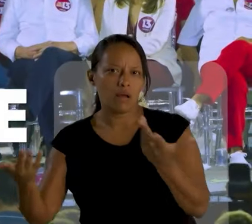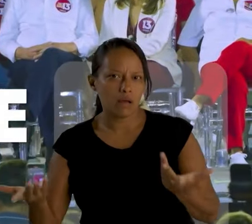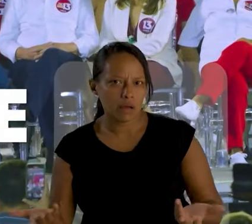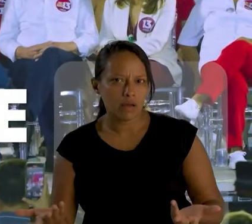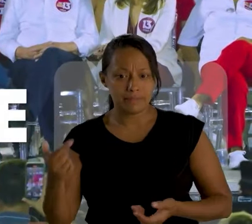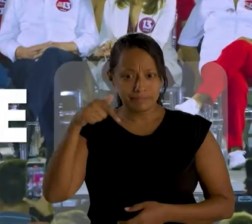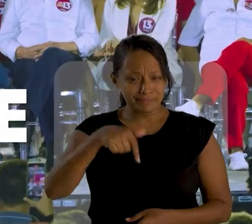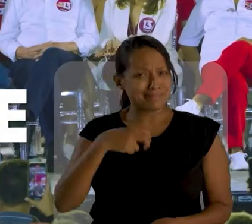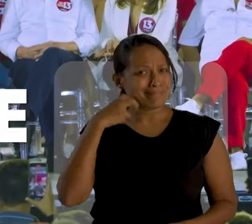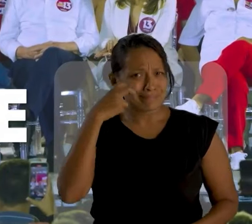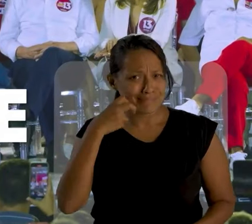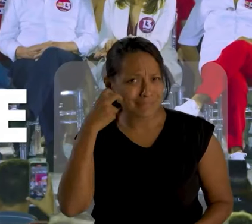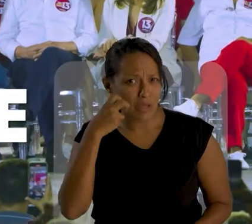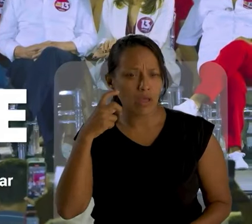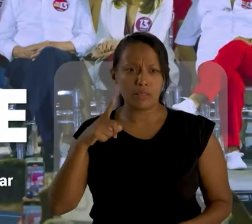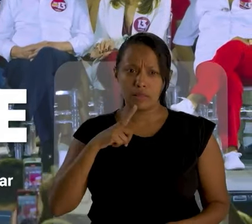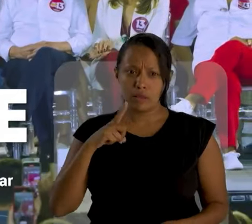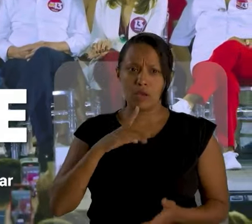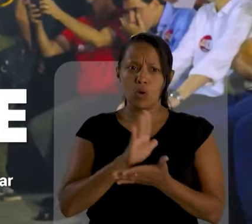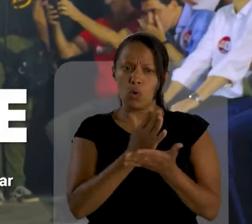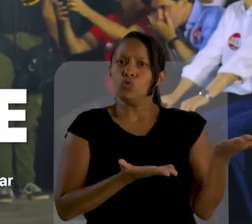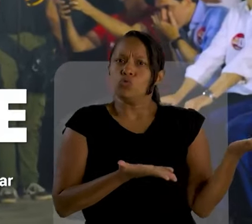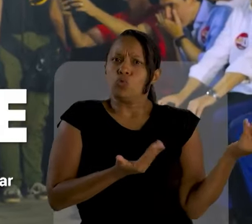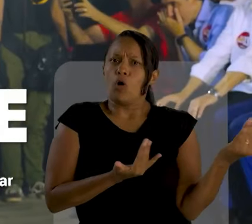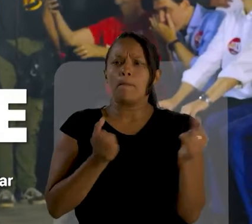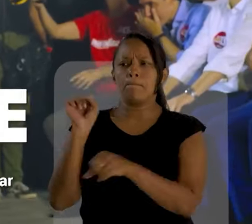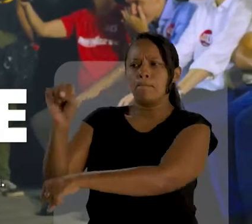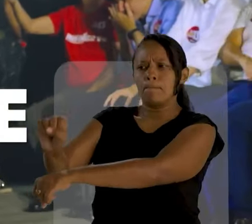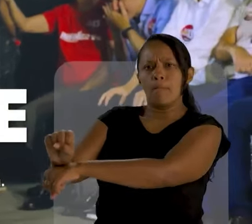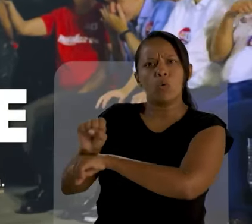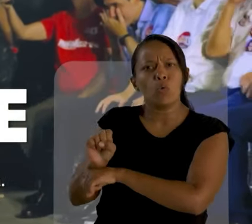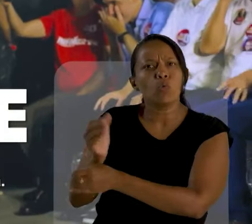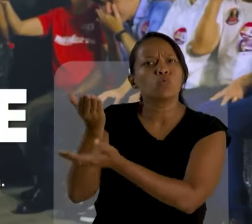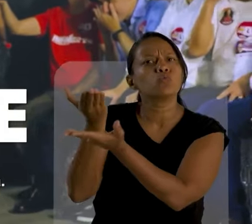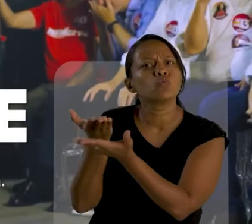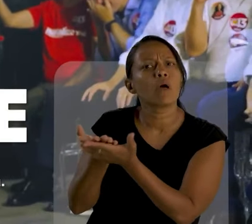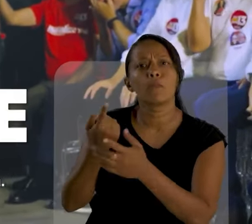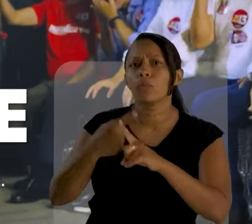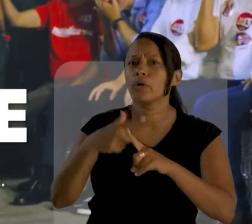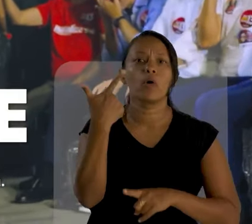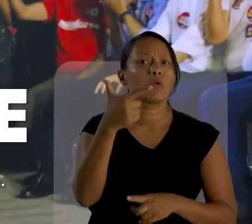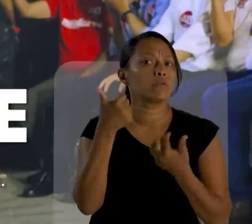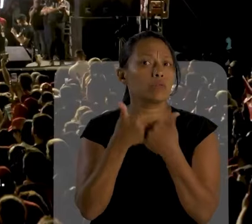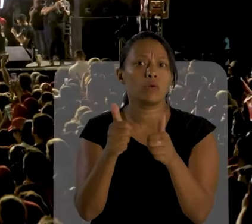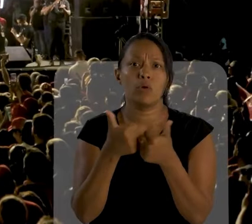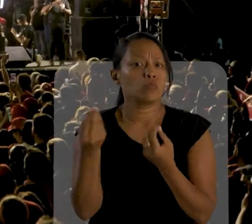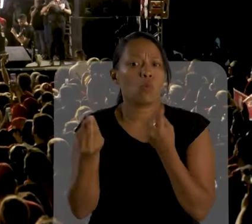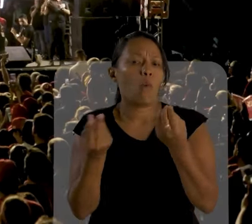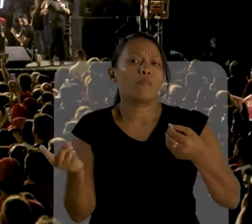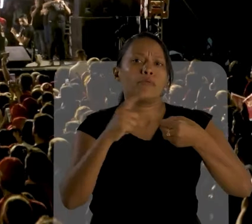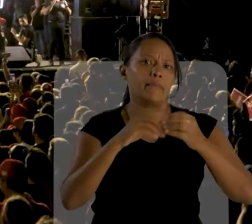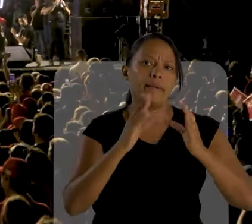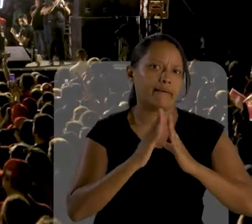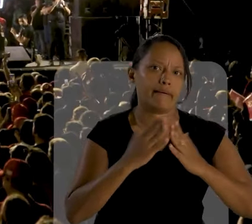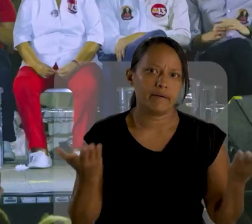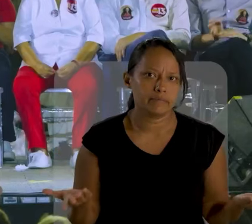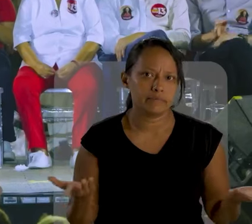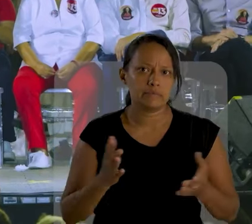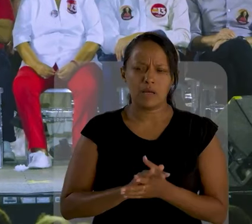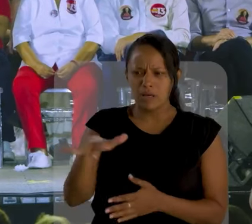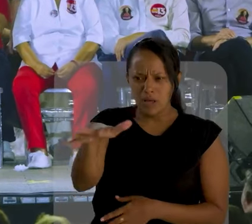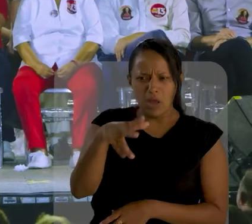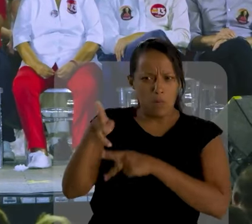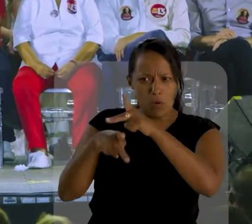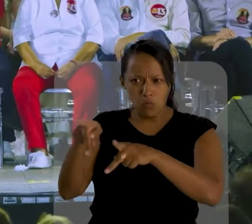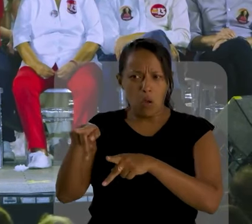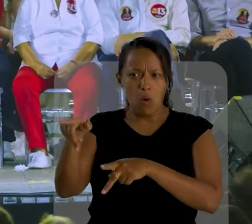E na nossa cidade tem jovem que deixar de estudar porque não tem como voltar para casa, porque não tem transporte. Para